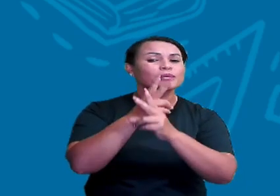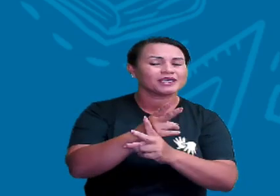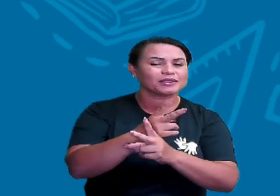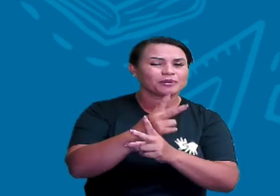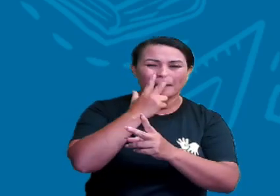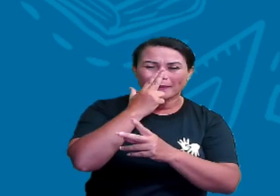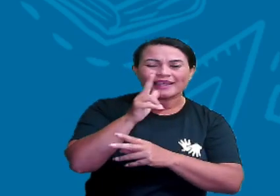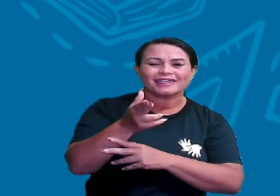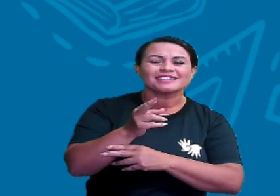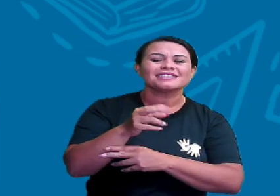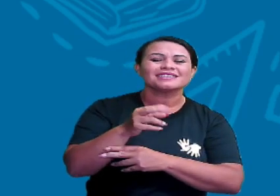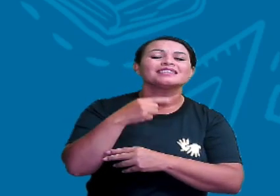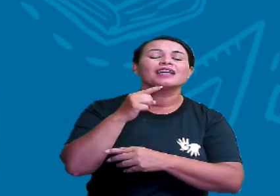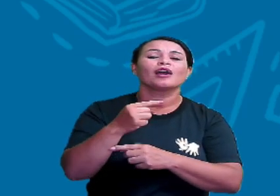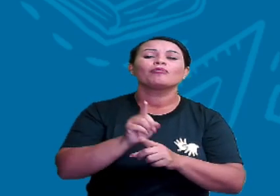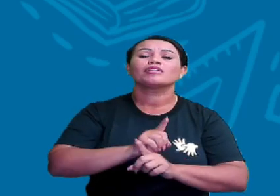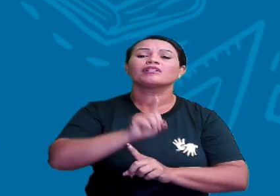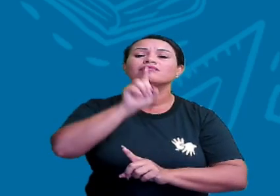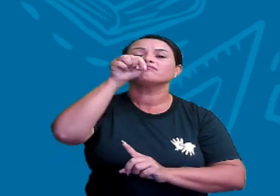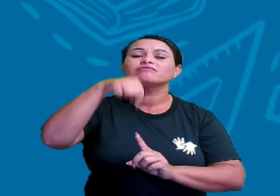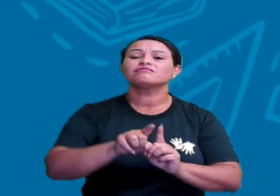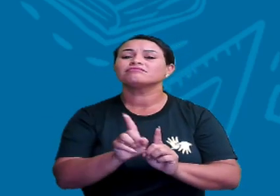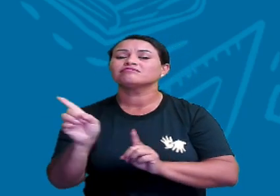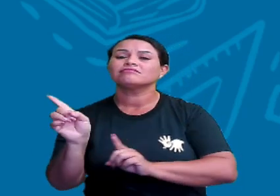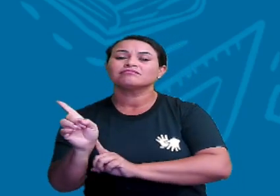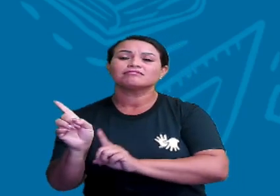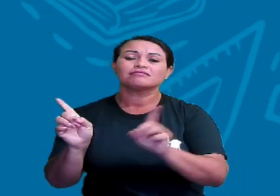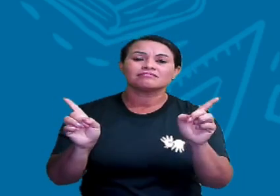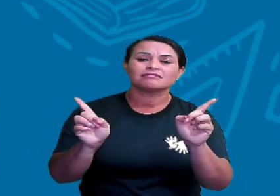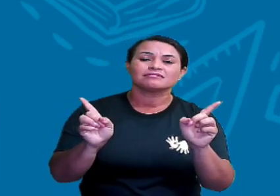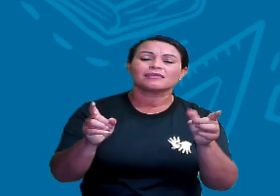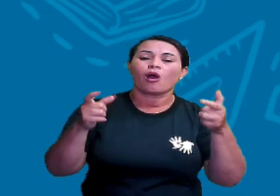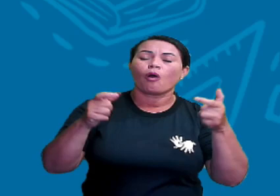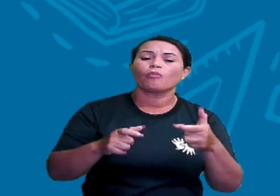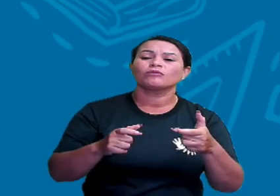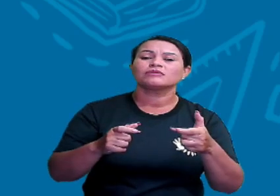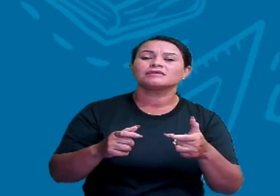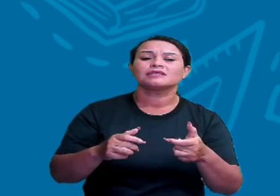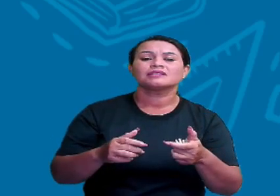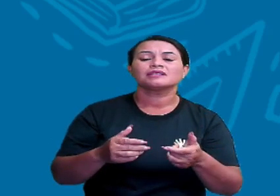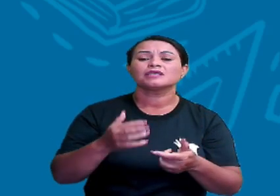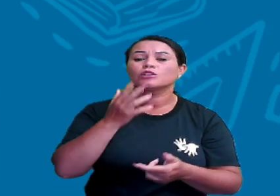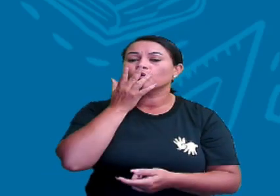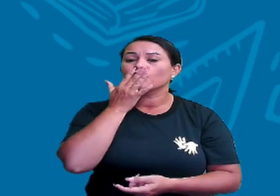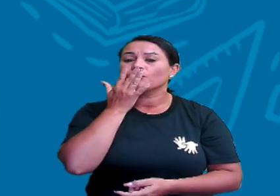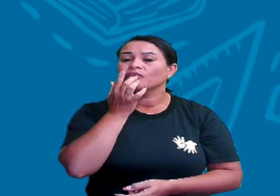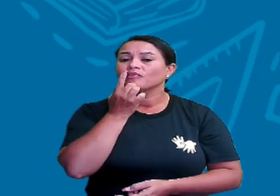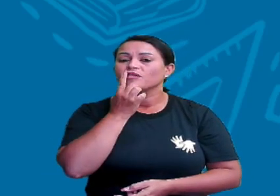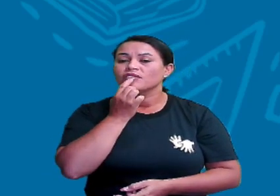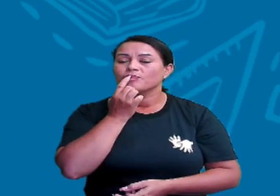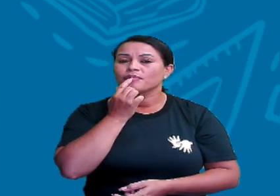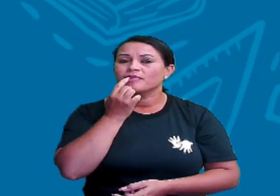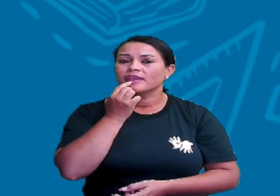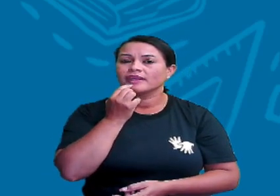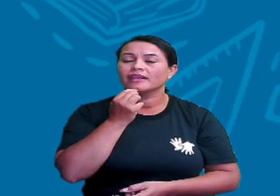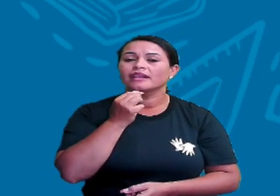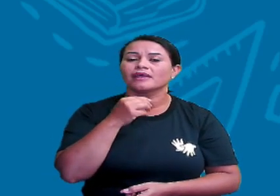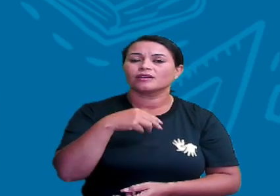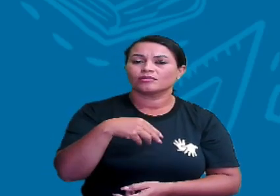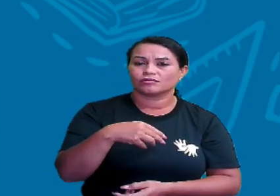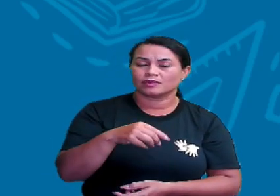o símbolo no qual estão indicados os pontos cardeais e os colaterais. De vermelho, você está vendo